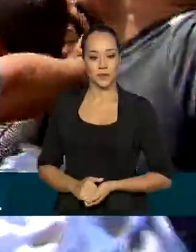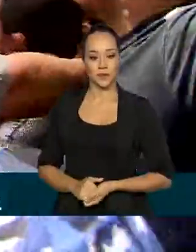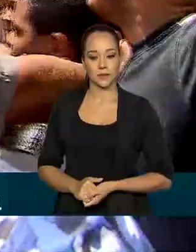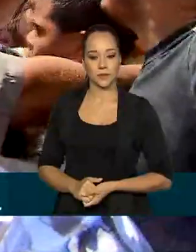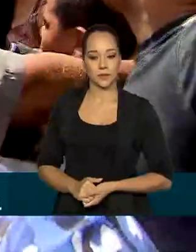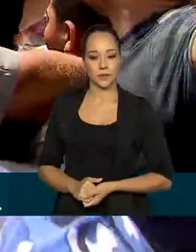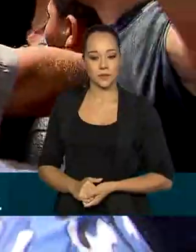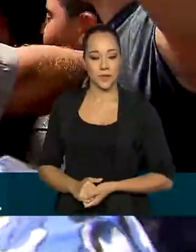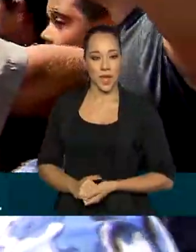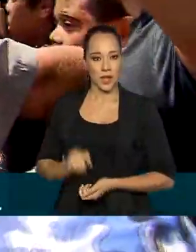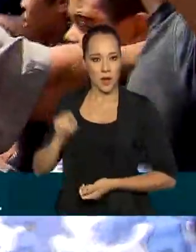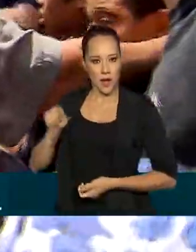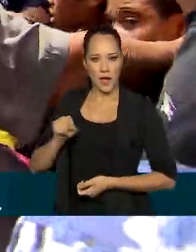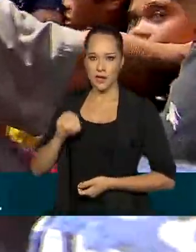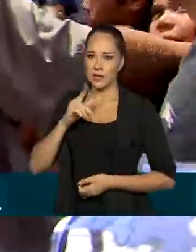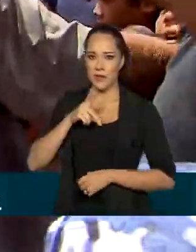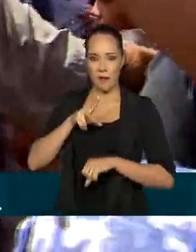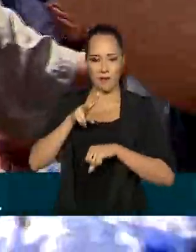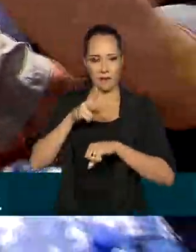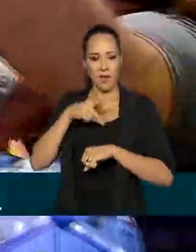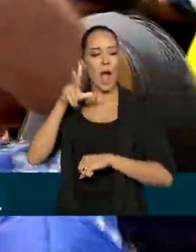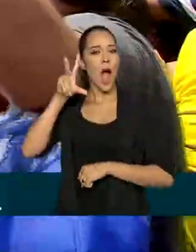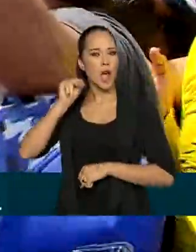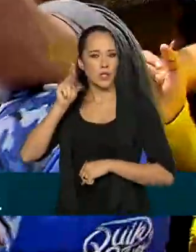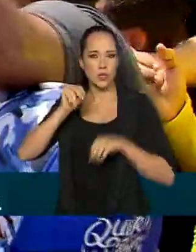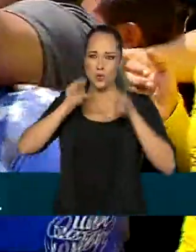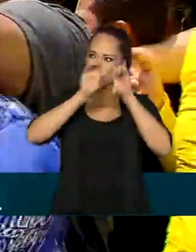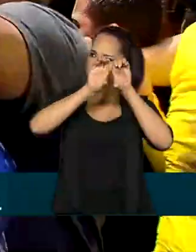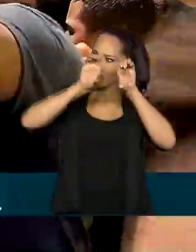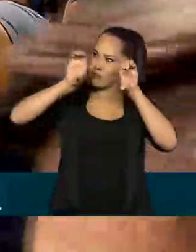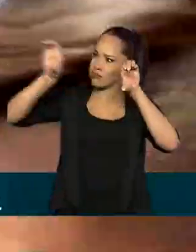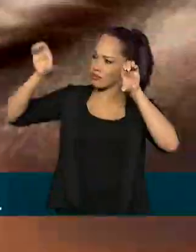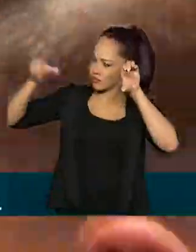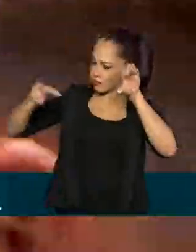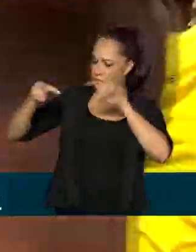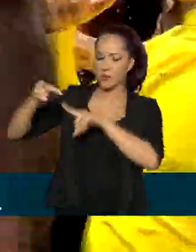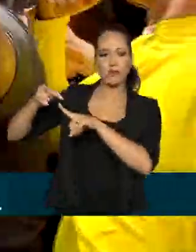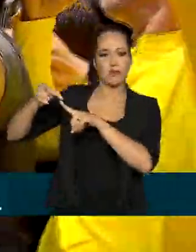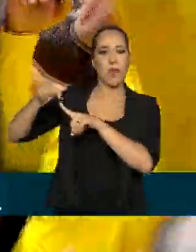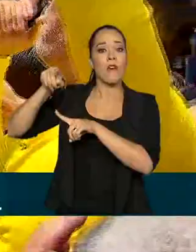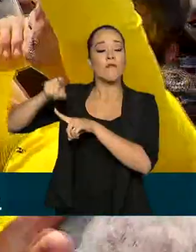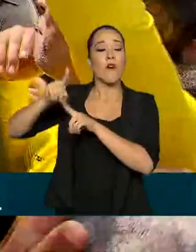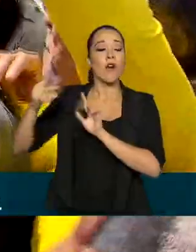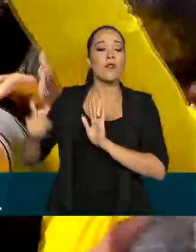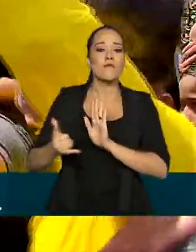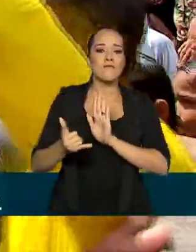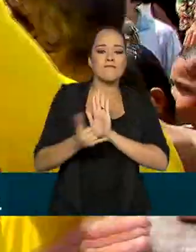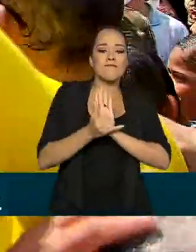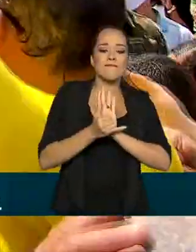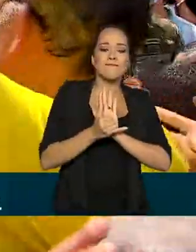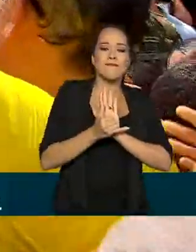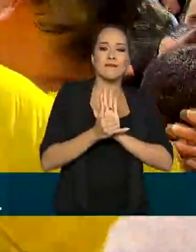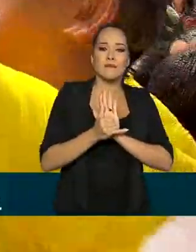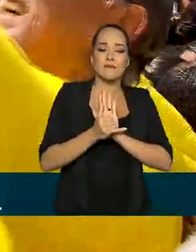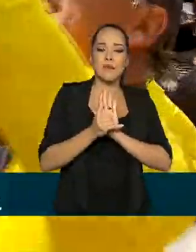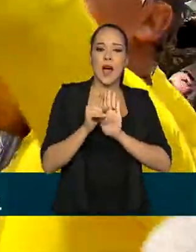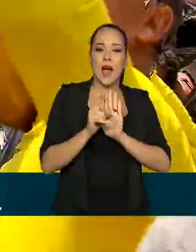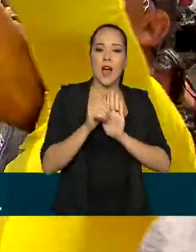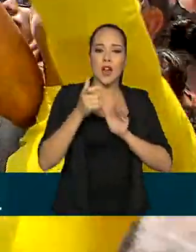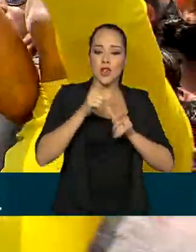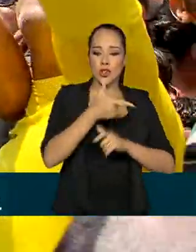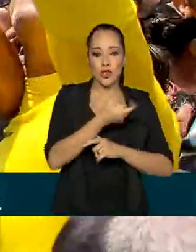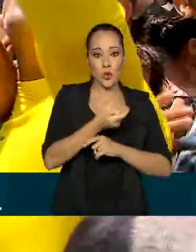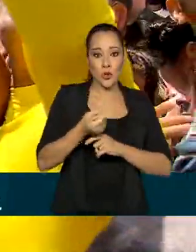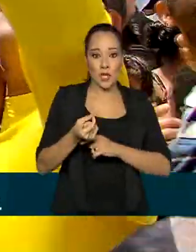Essa torneira que nós vemos aqui nessas imagens foi instalada a mais ou menos 200 metros do